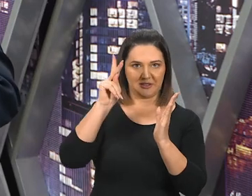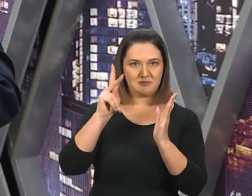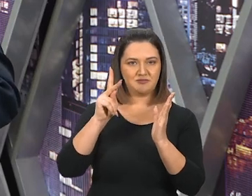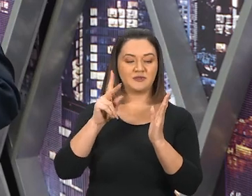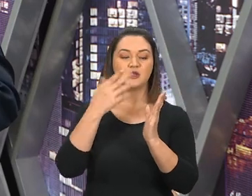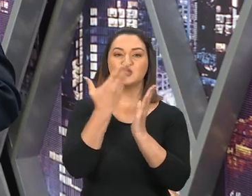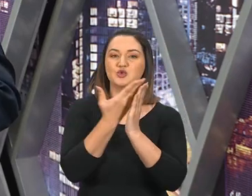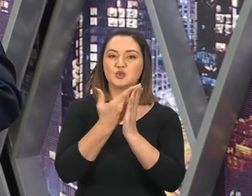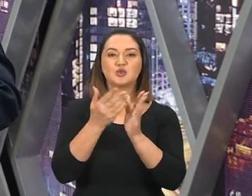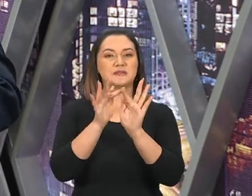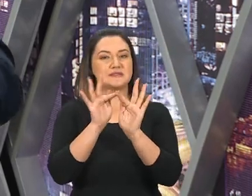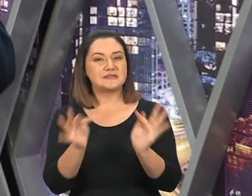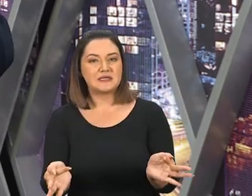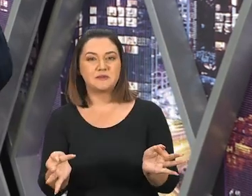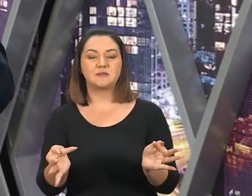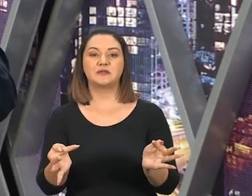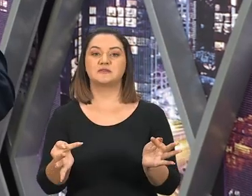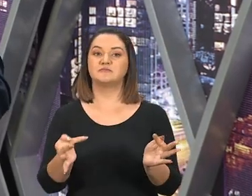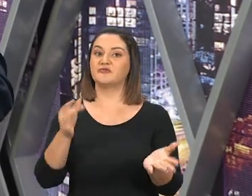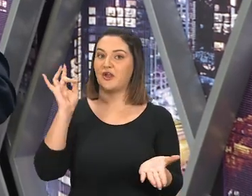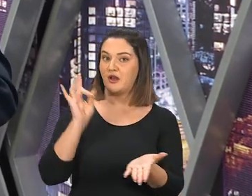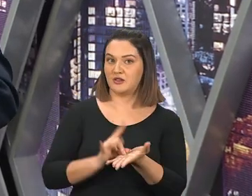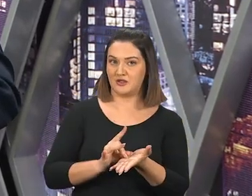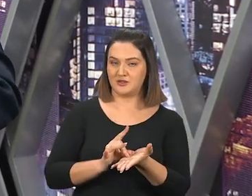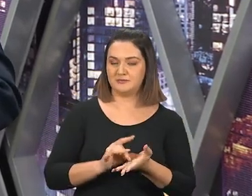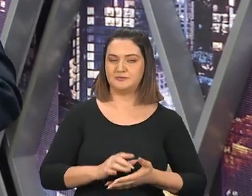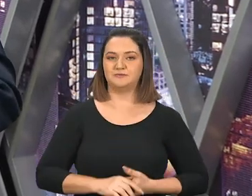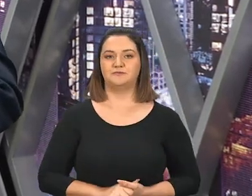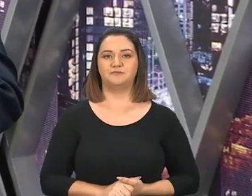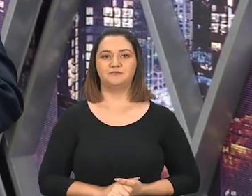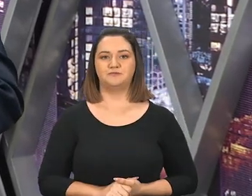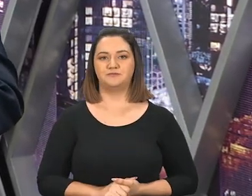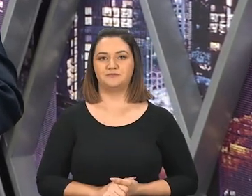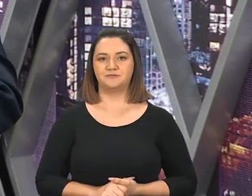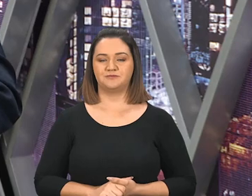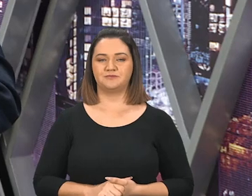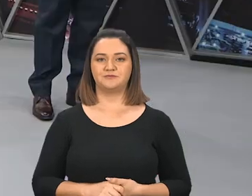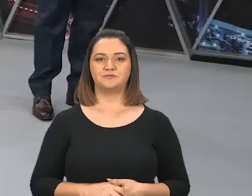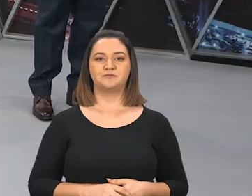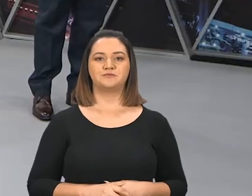maneira bastante simples e bastante sincera e profunda.